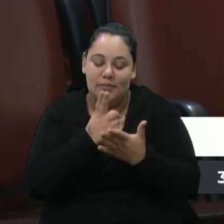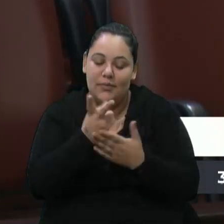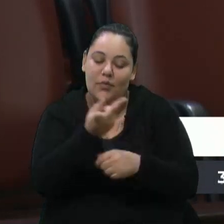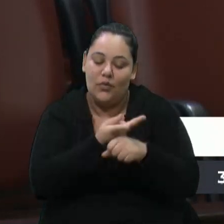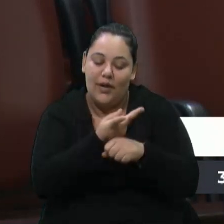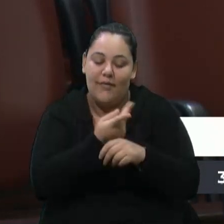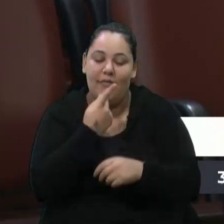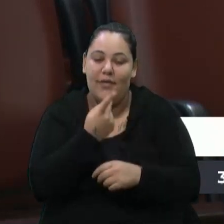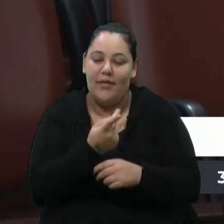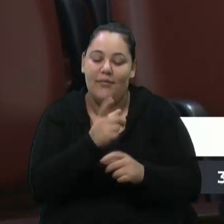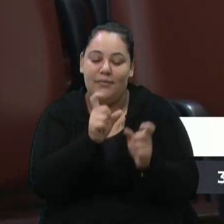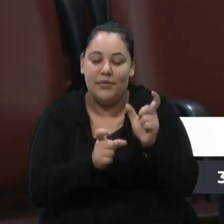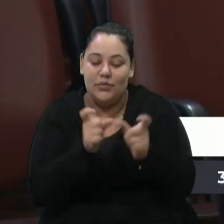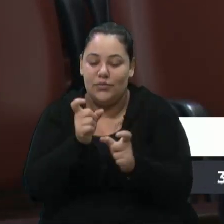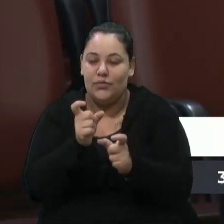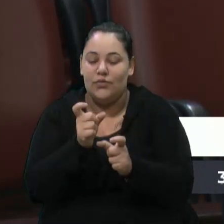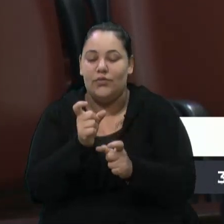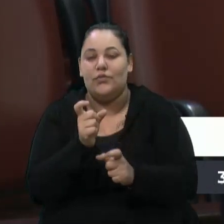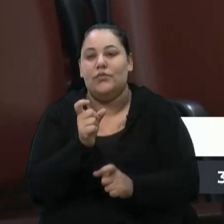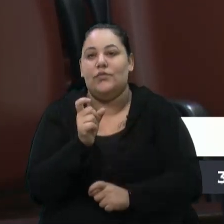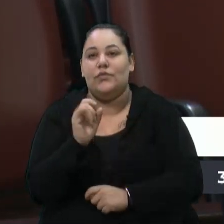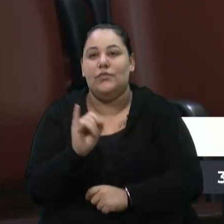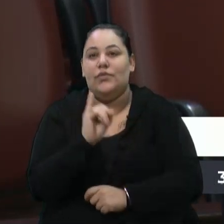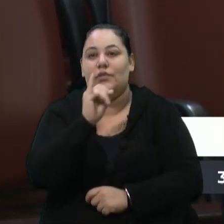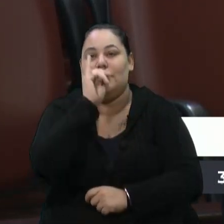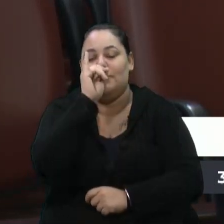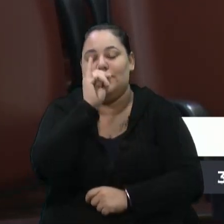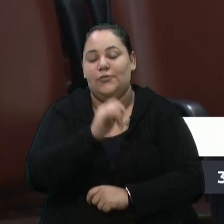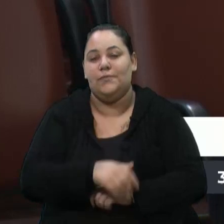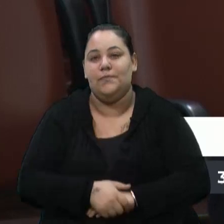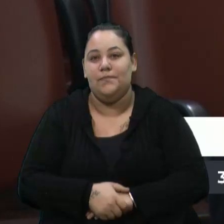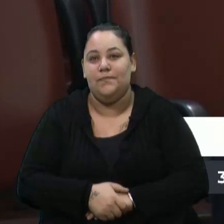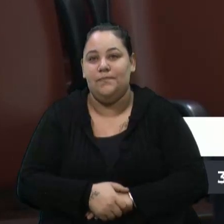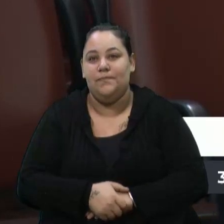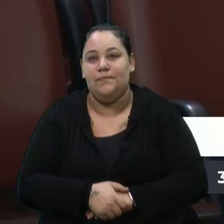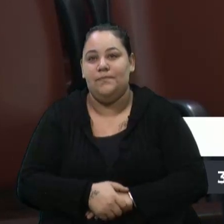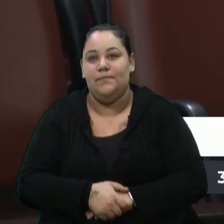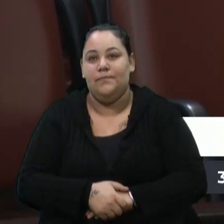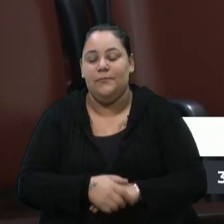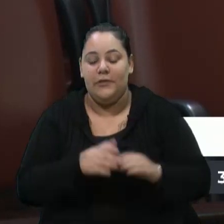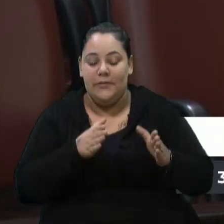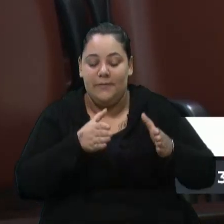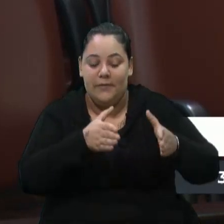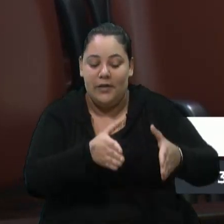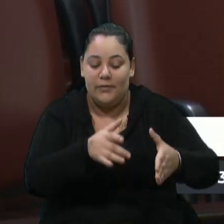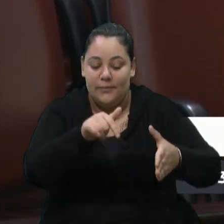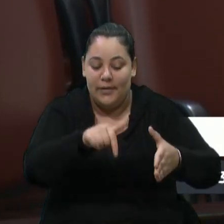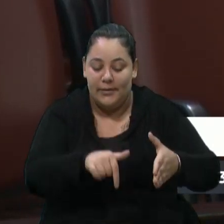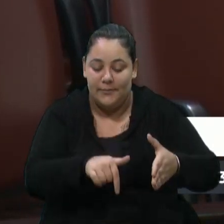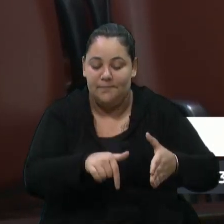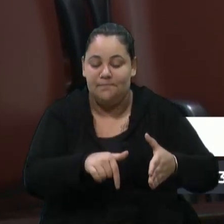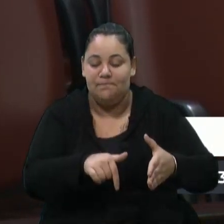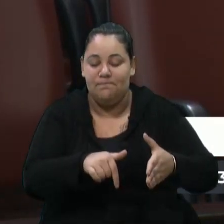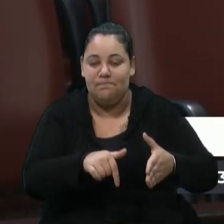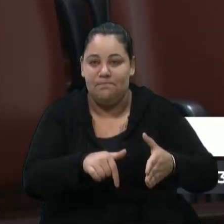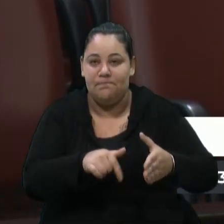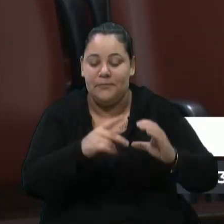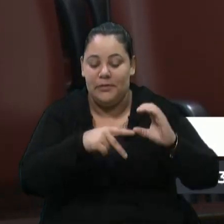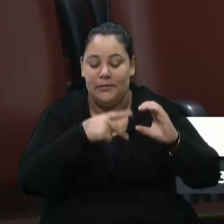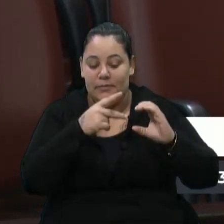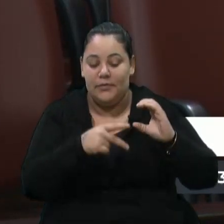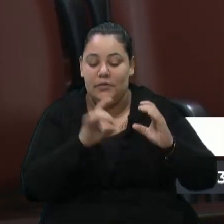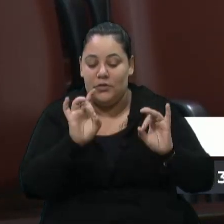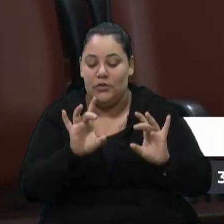importante que teve o passamento e muito em breve será revelada aqui na Câmara de Vereadores. Mas só para deixar